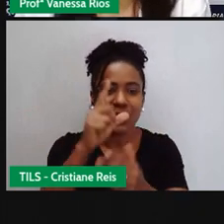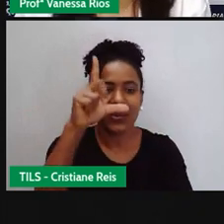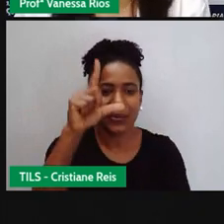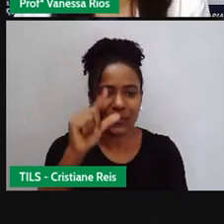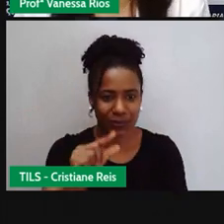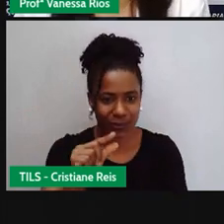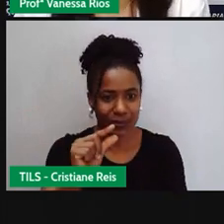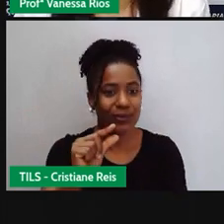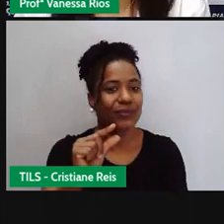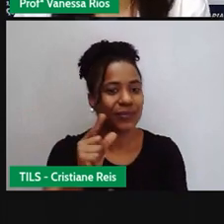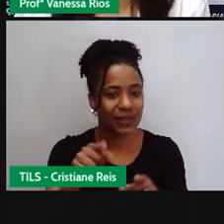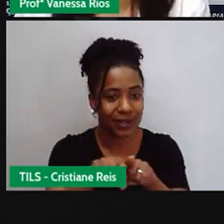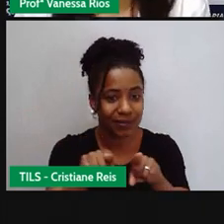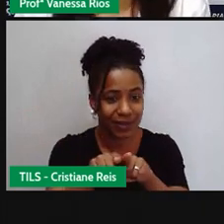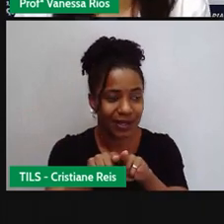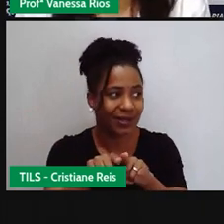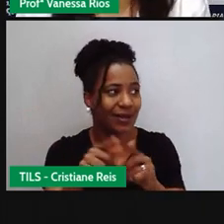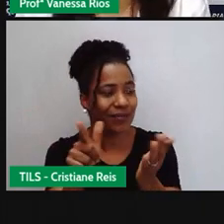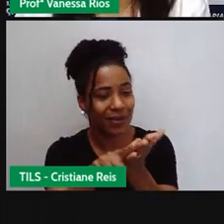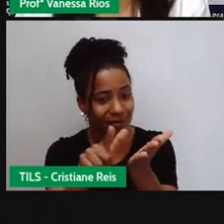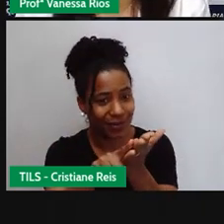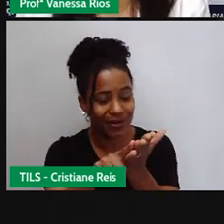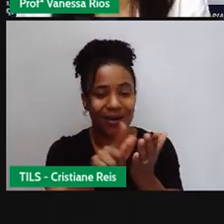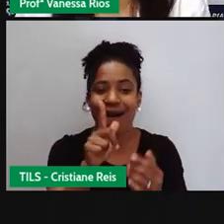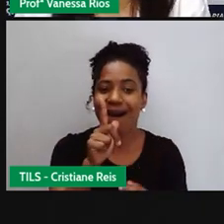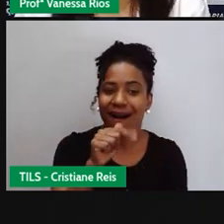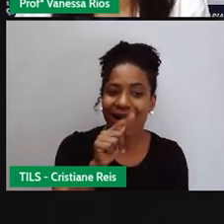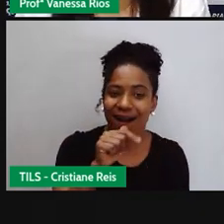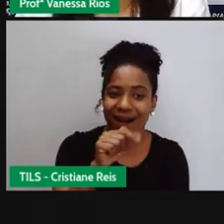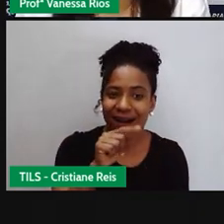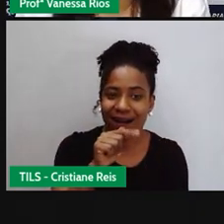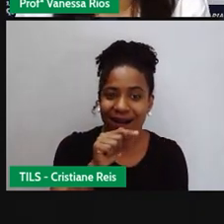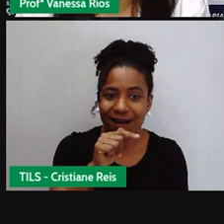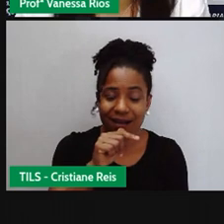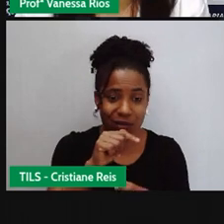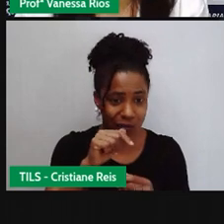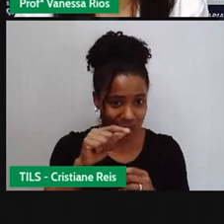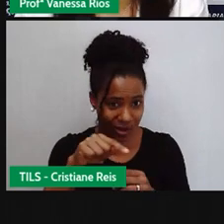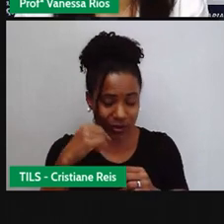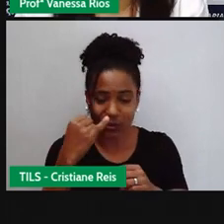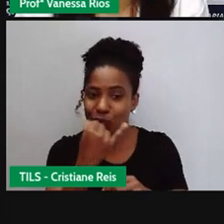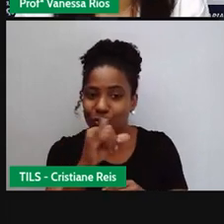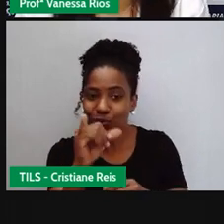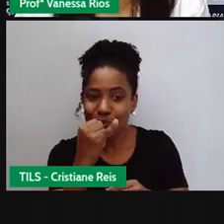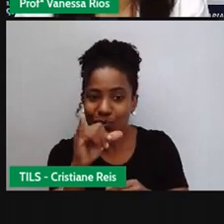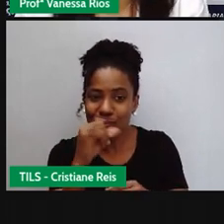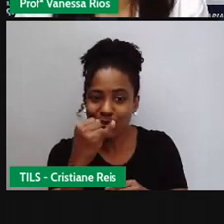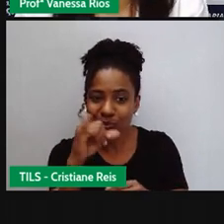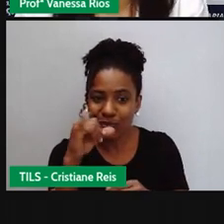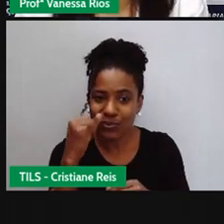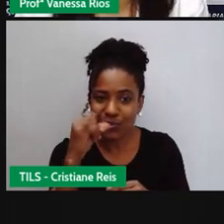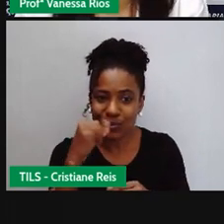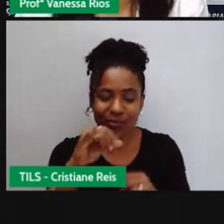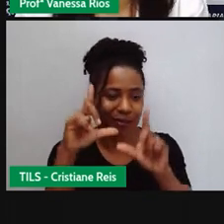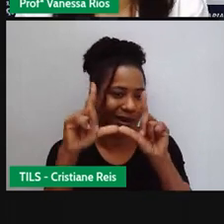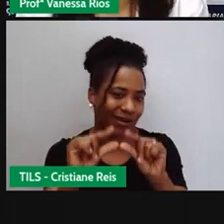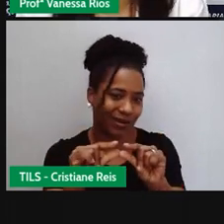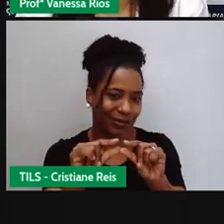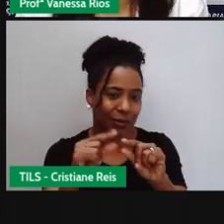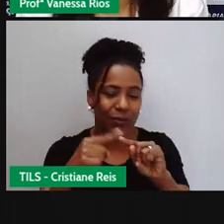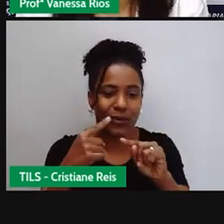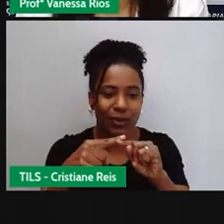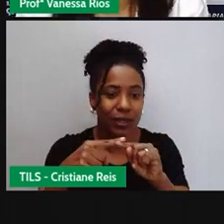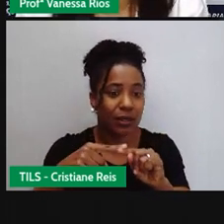impacto promovido na conta de luz por um gerador solar é muito positivo e é proporcionado pelo que é